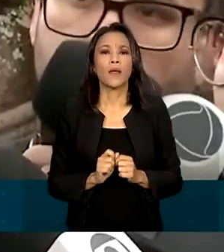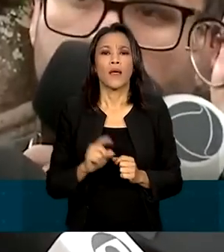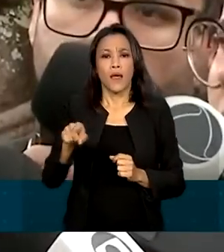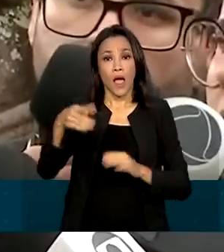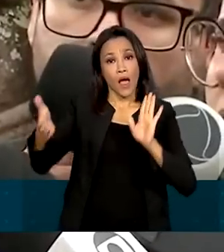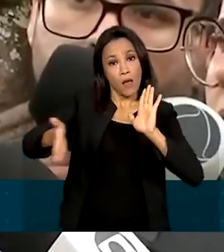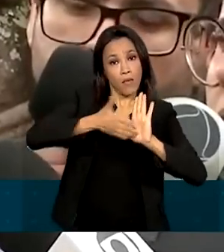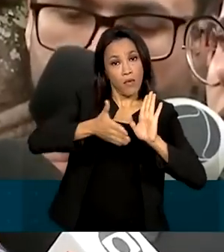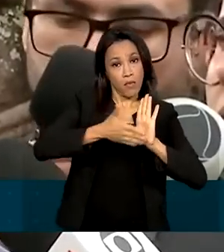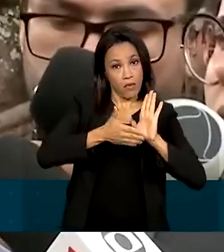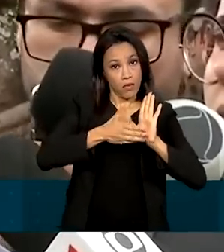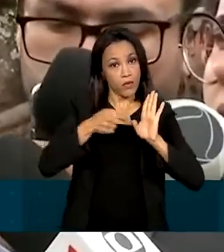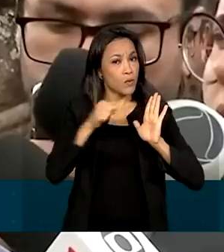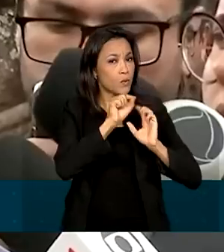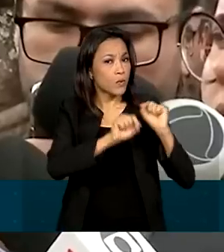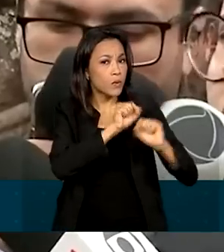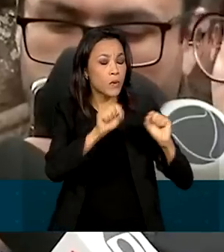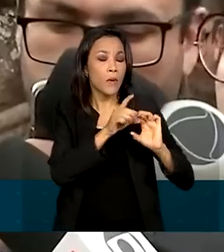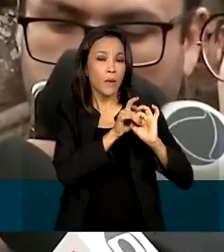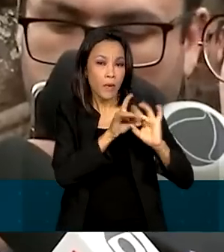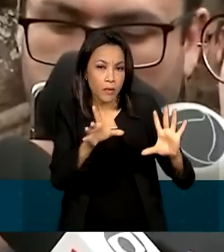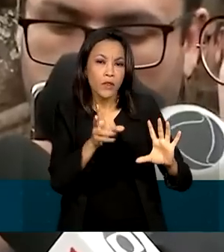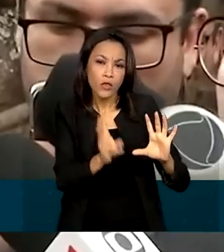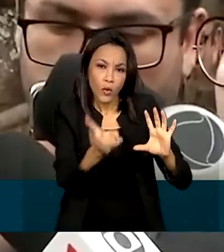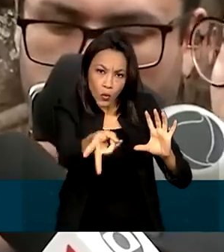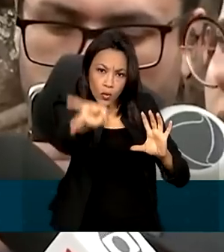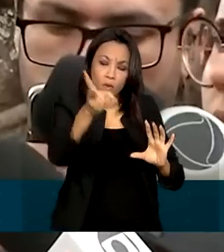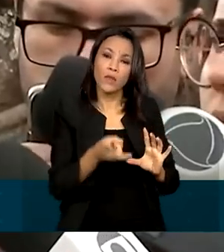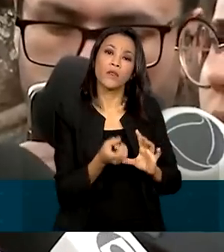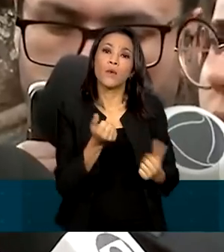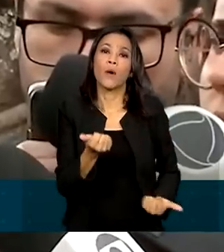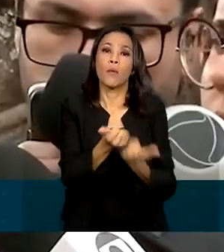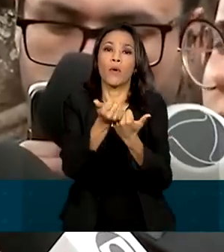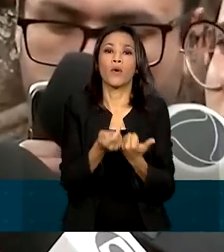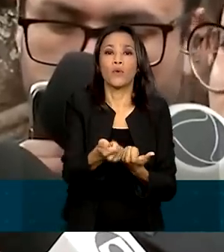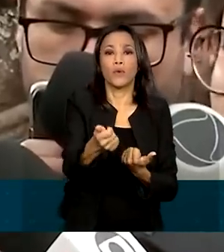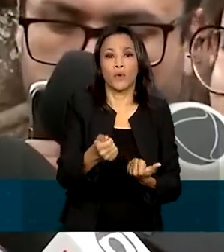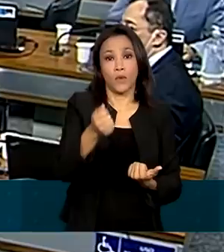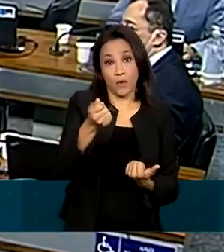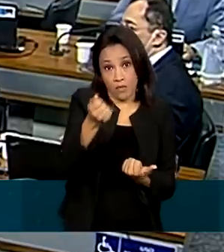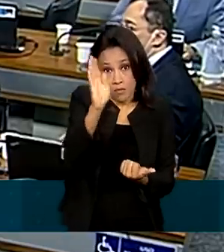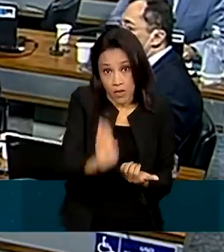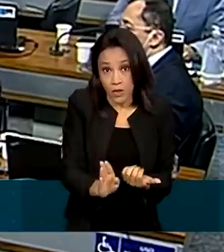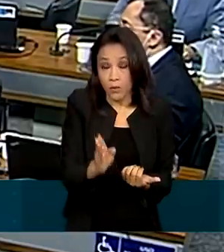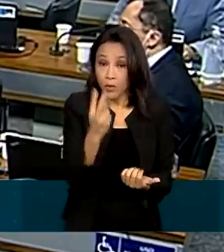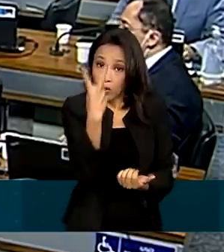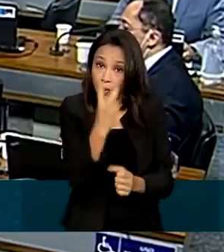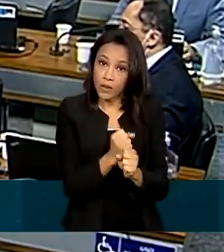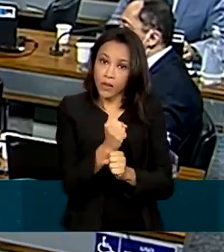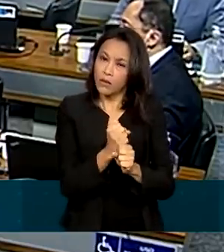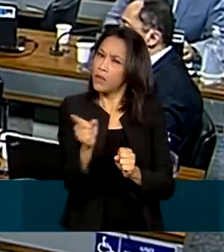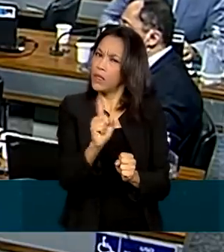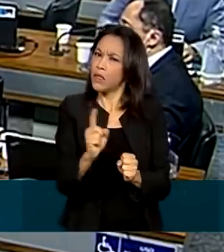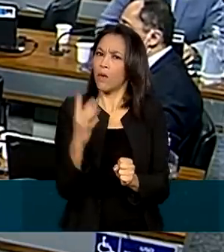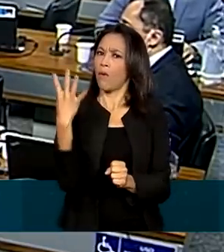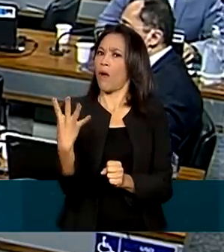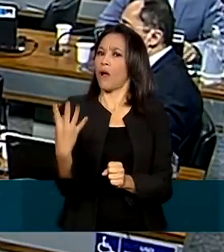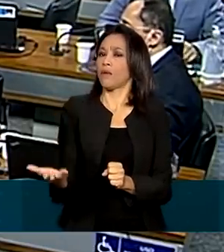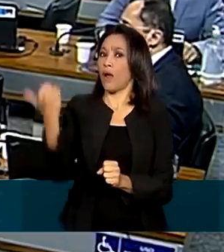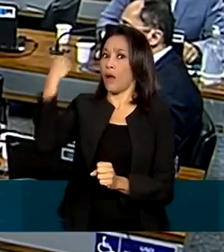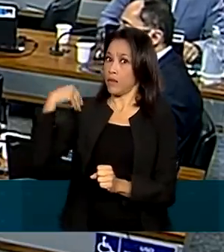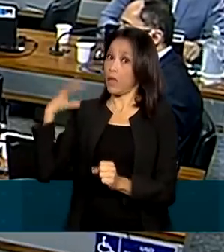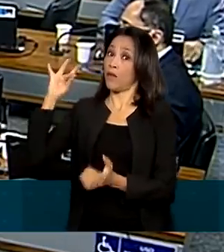a proposta deve permitir o atual Auxílio Brasil fora do teto por dois anos, e não quatro, como estava no texto